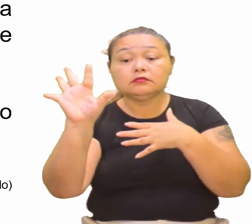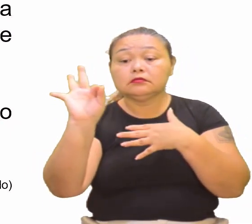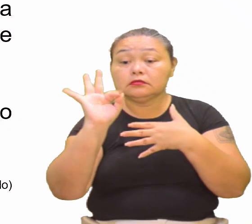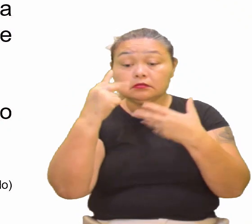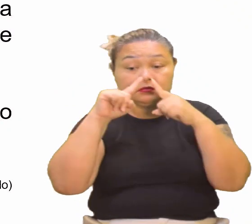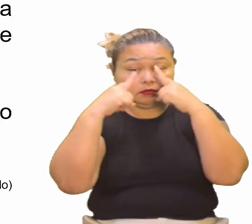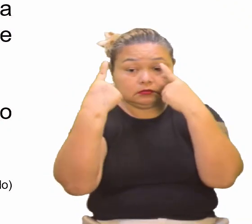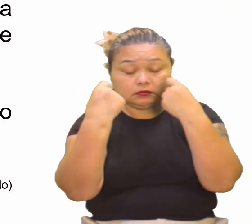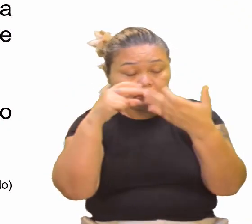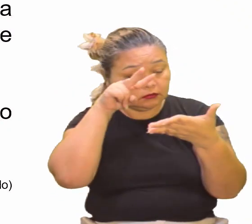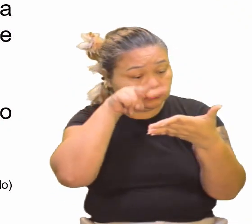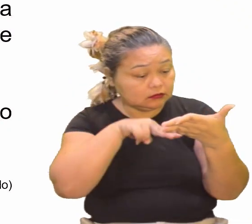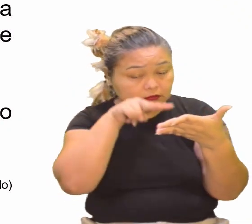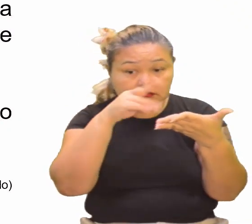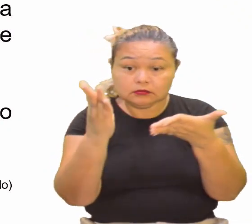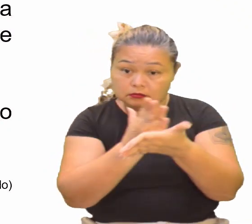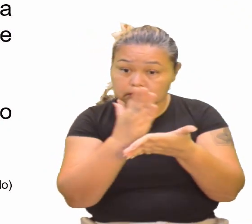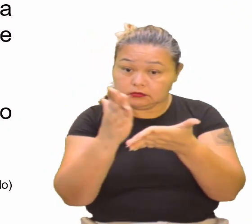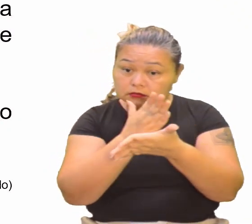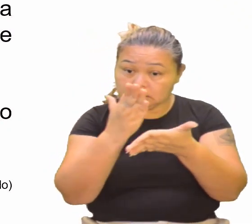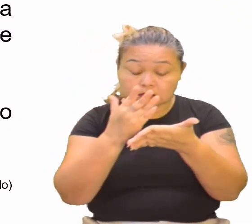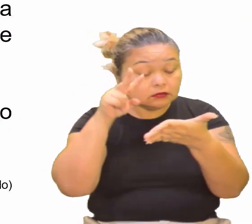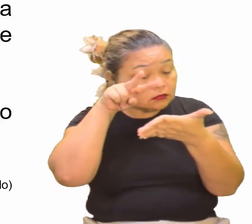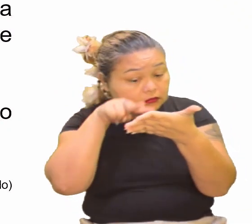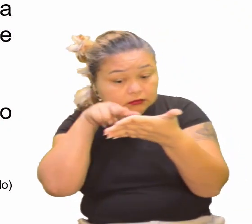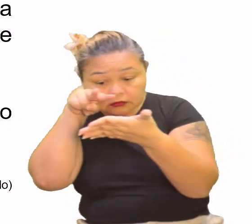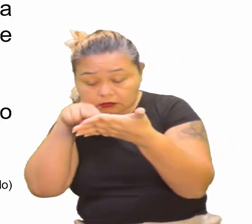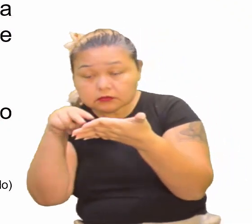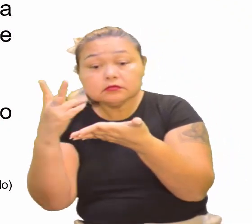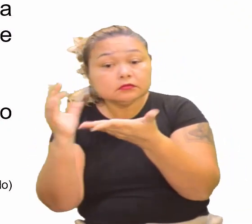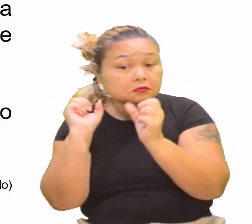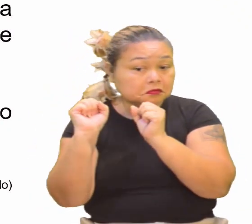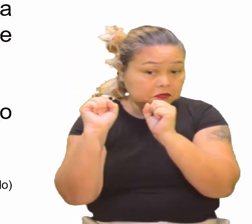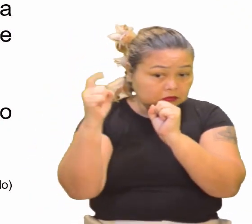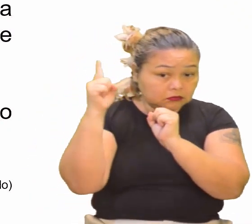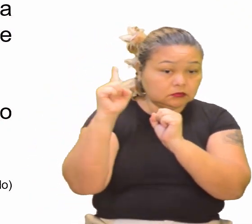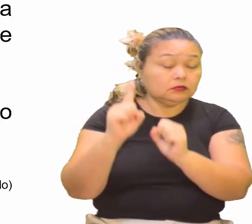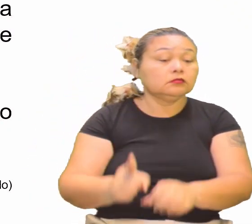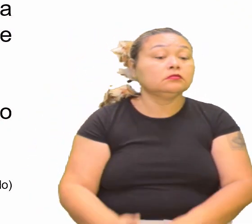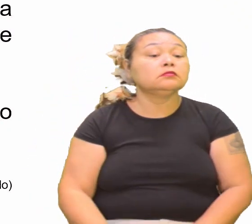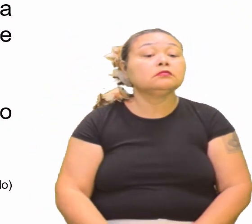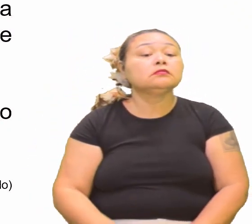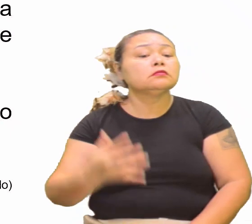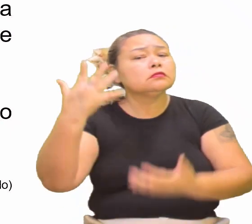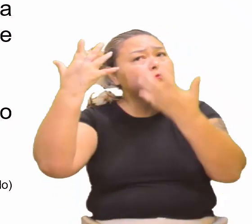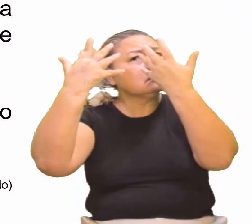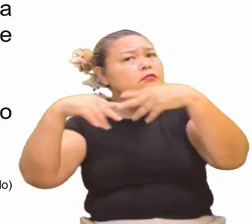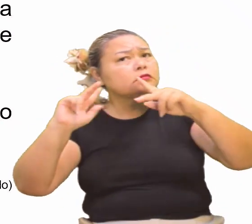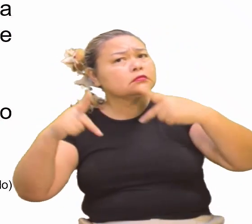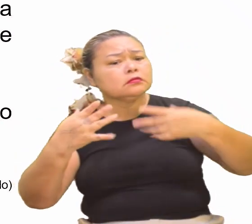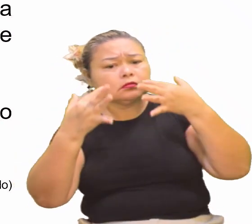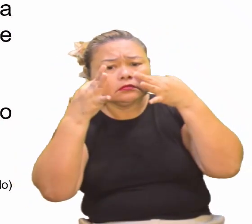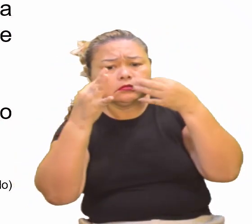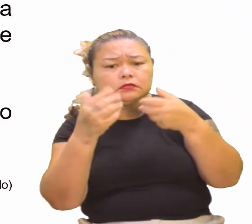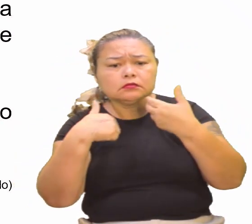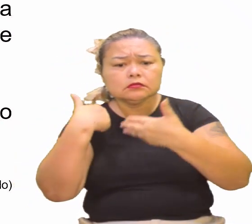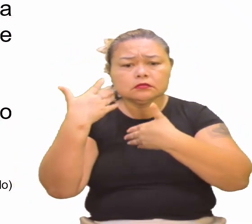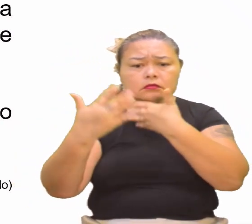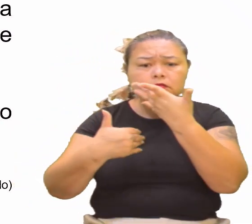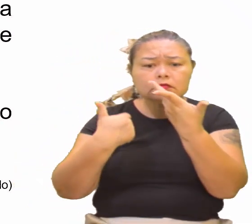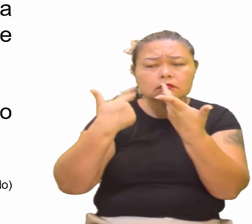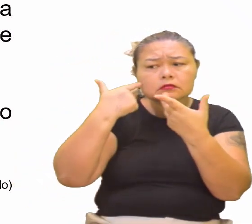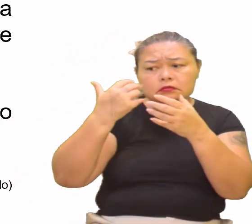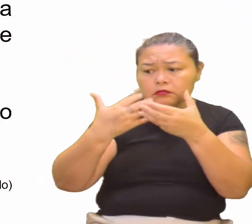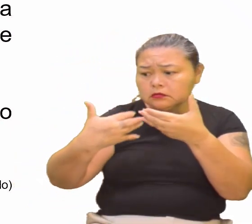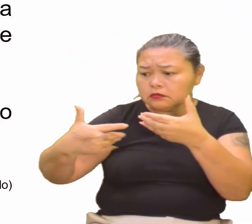essa obra e essa, de Aristóteles, a reflexão humanista é o cultivo da dimensão